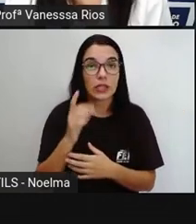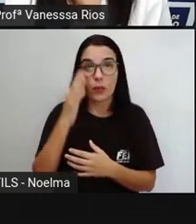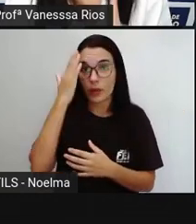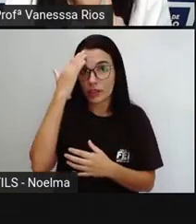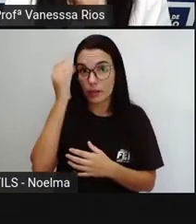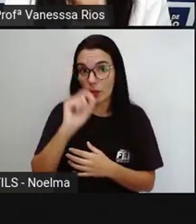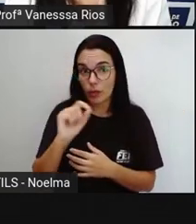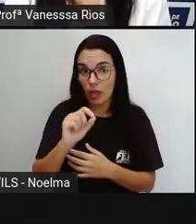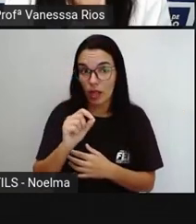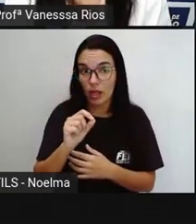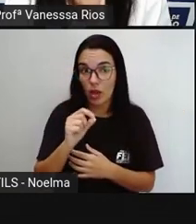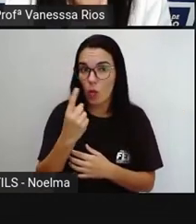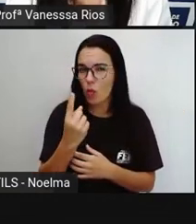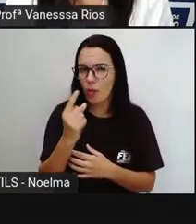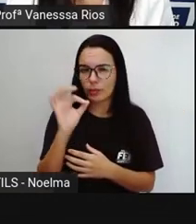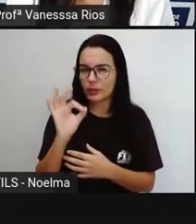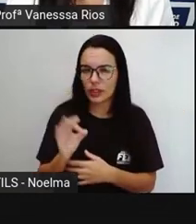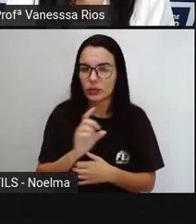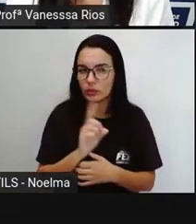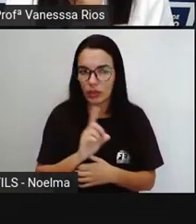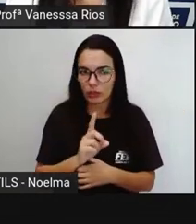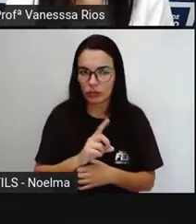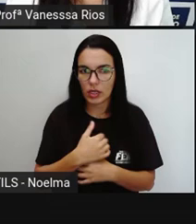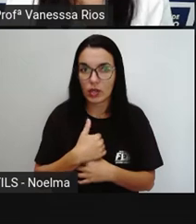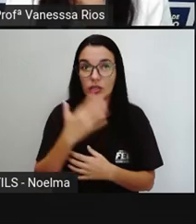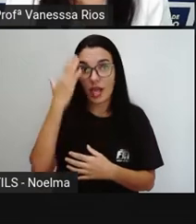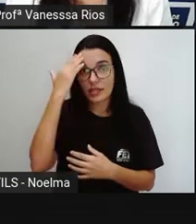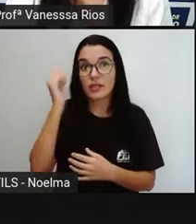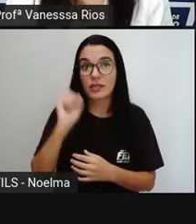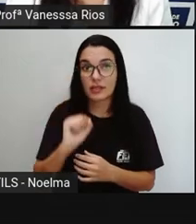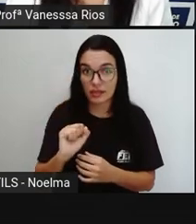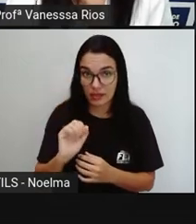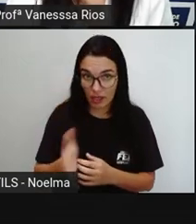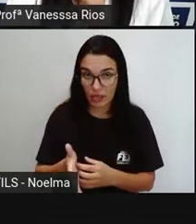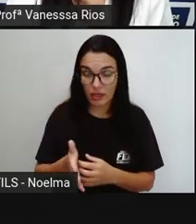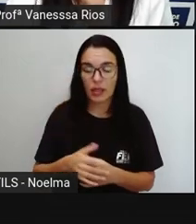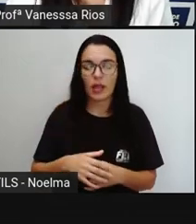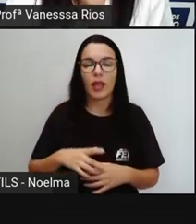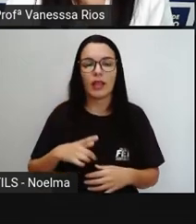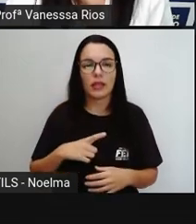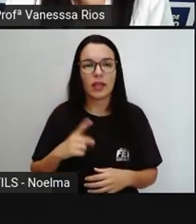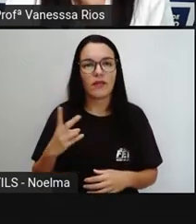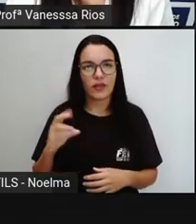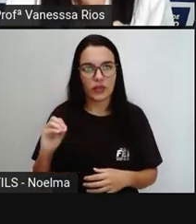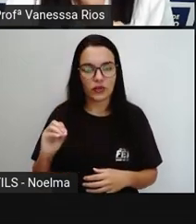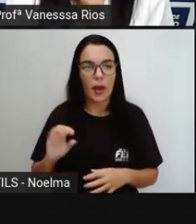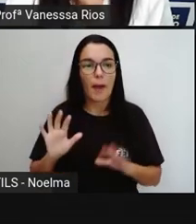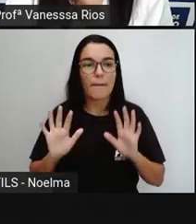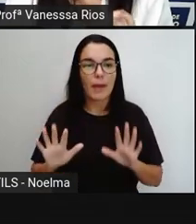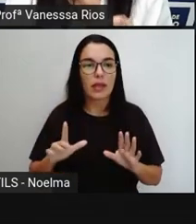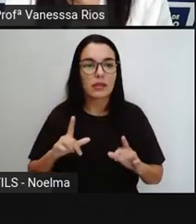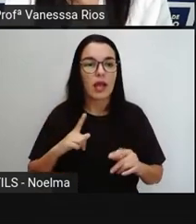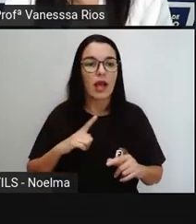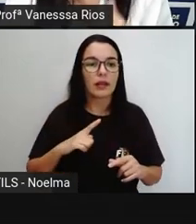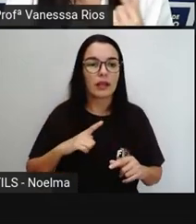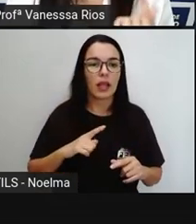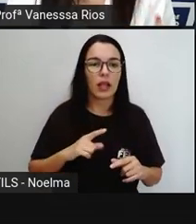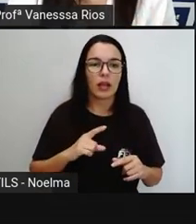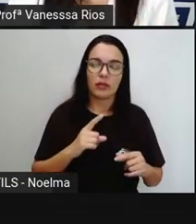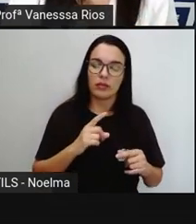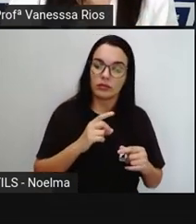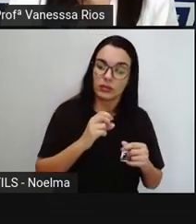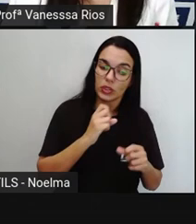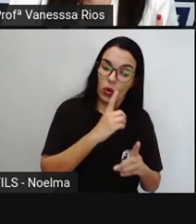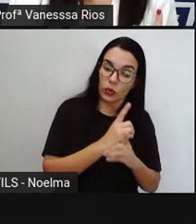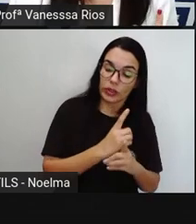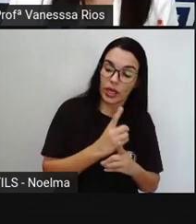quanto vale 1% Mas eu já sei quanto vale 1% vale 20 Mas eu posso através do valor